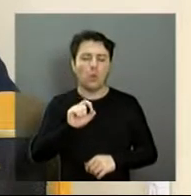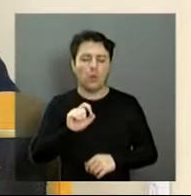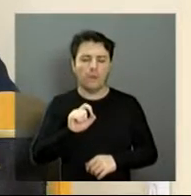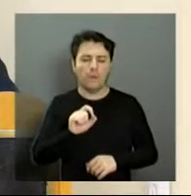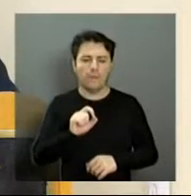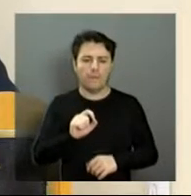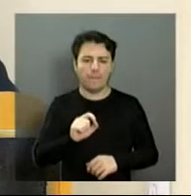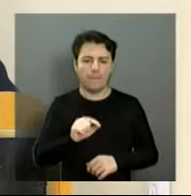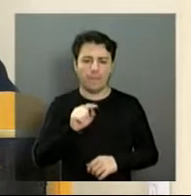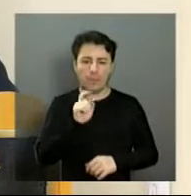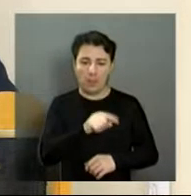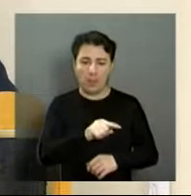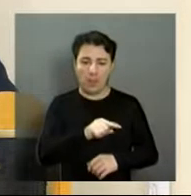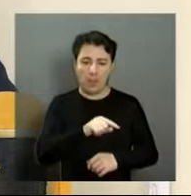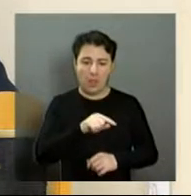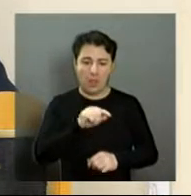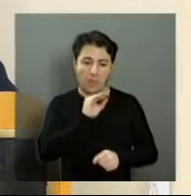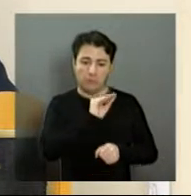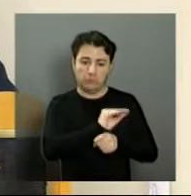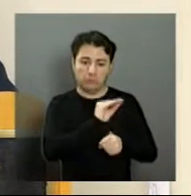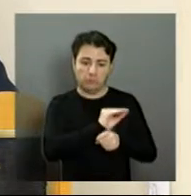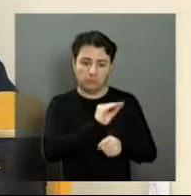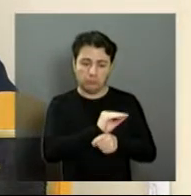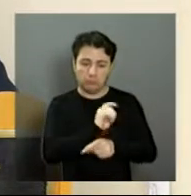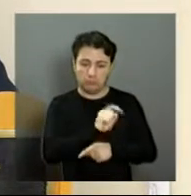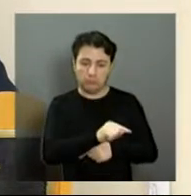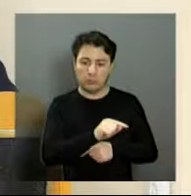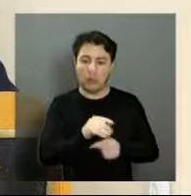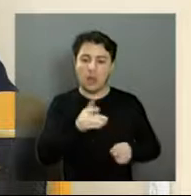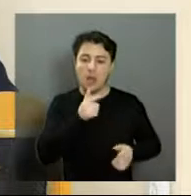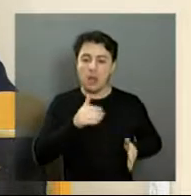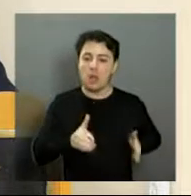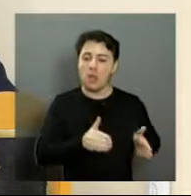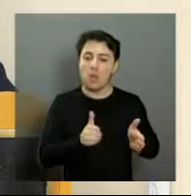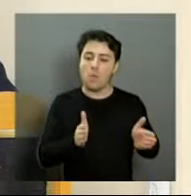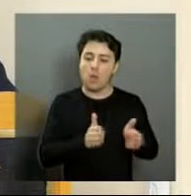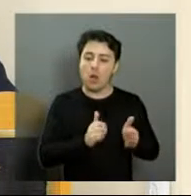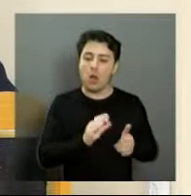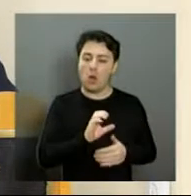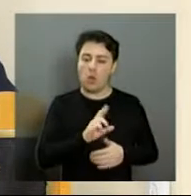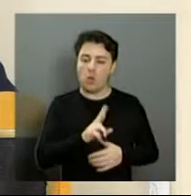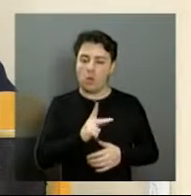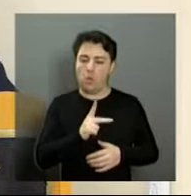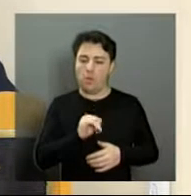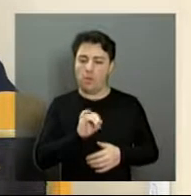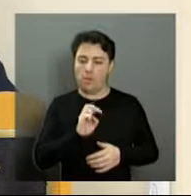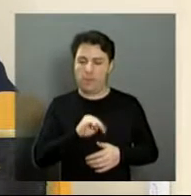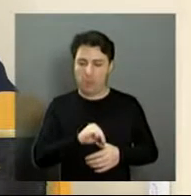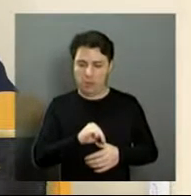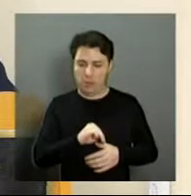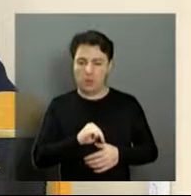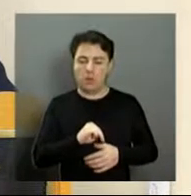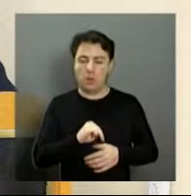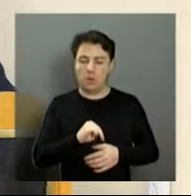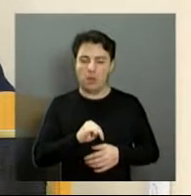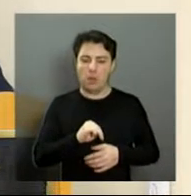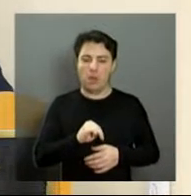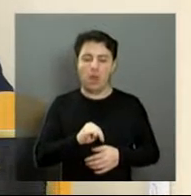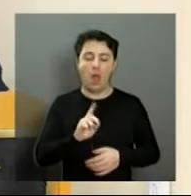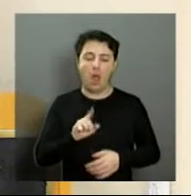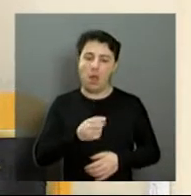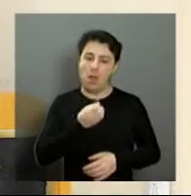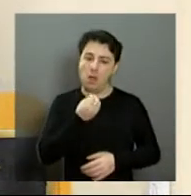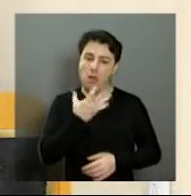da preservação do meio ambiente, que é o Corre do Cupim, que estava totalmente assoreado. Então, com certeza, quem ganha é o meio ambiente